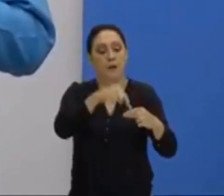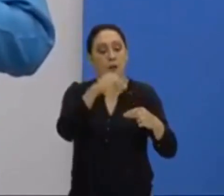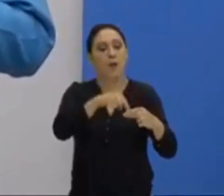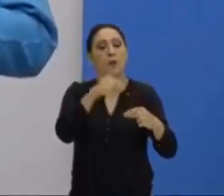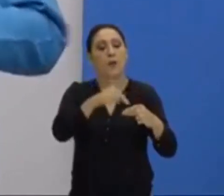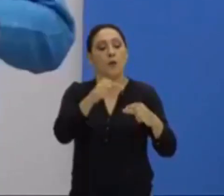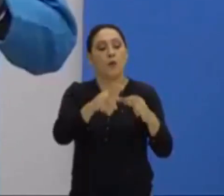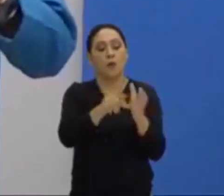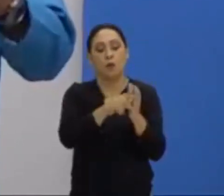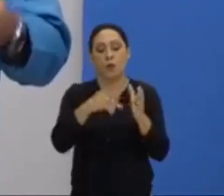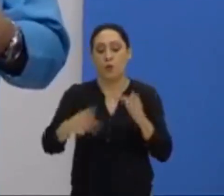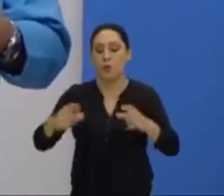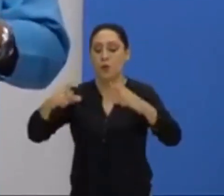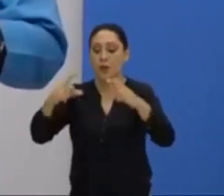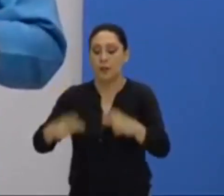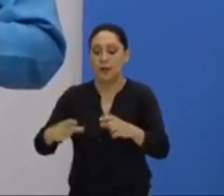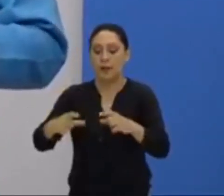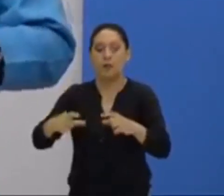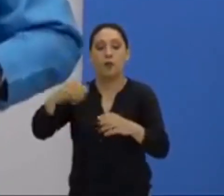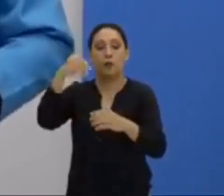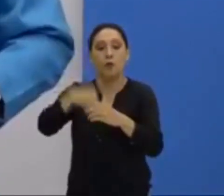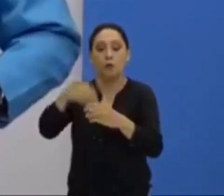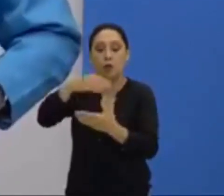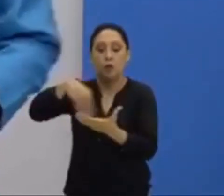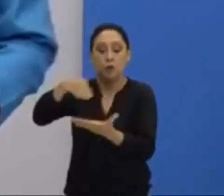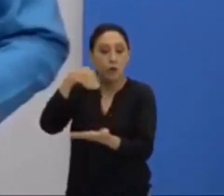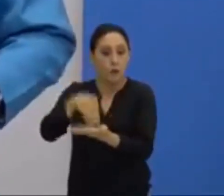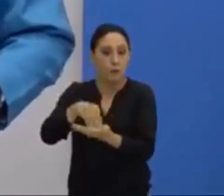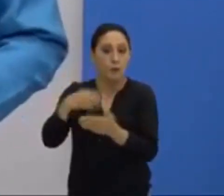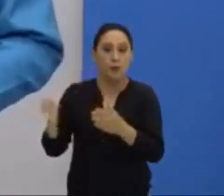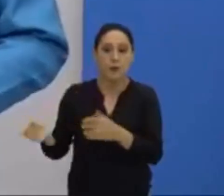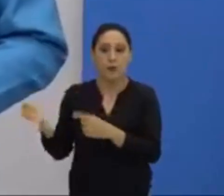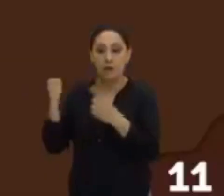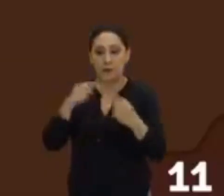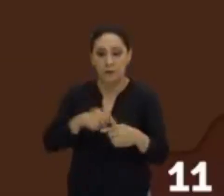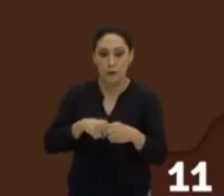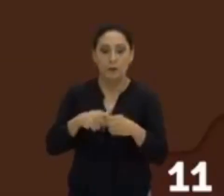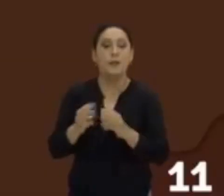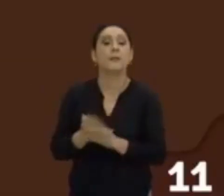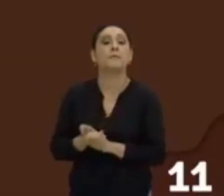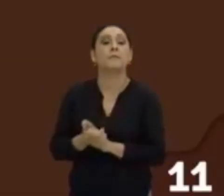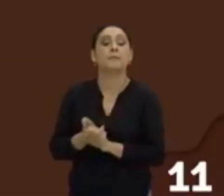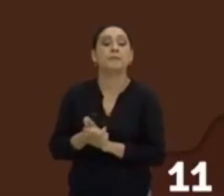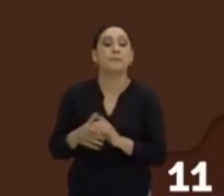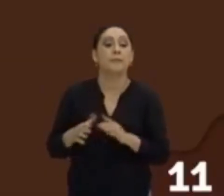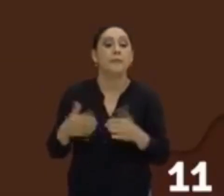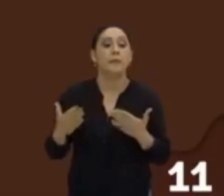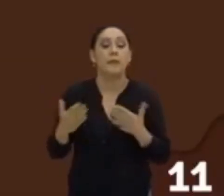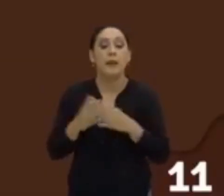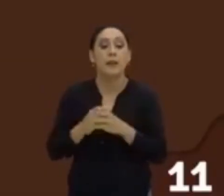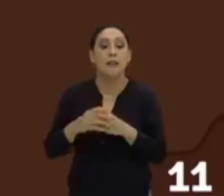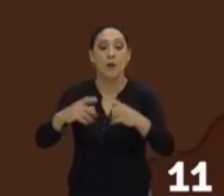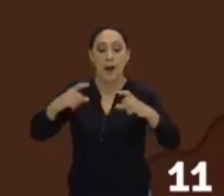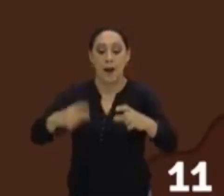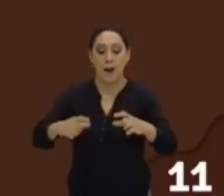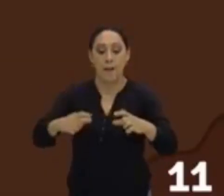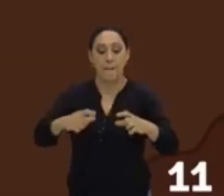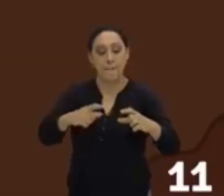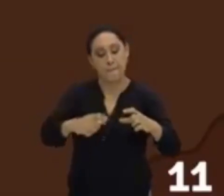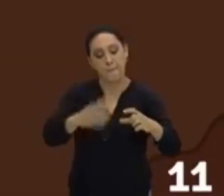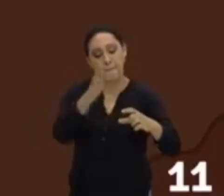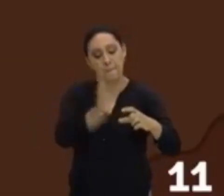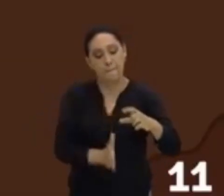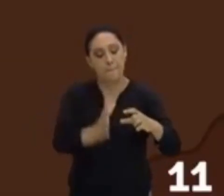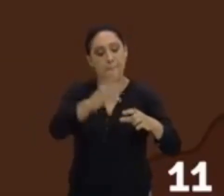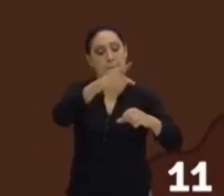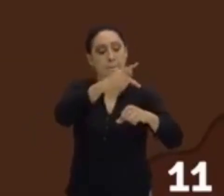território que está localizado dentro do Oriente Médio. Volta comigo aqui novamente para o quadro. Então, olha só. A Palestina é um